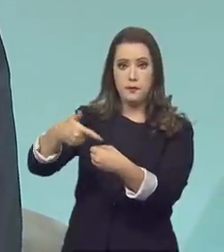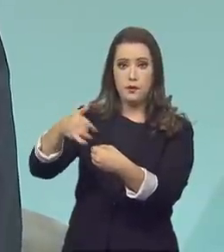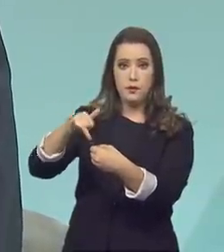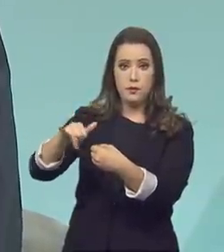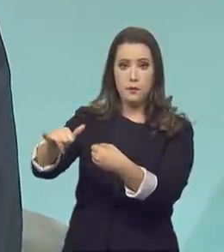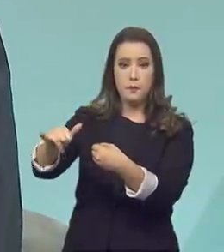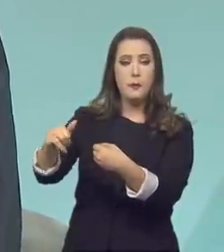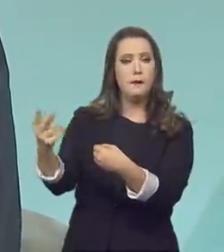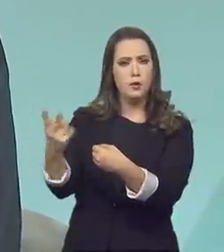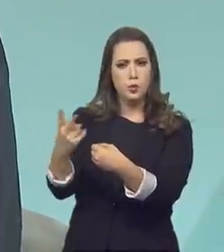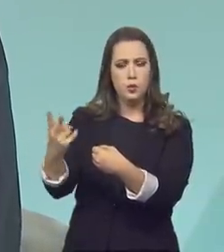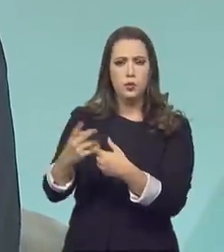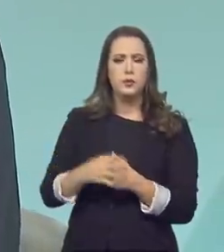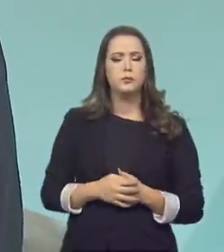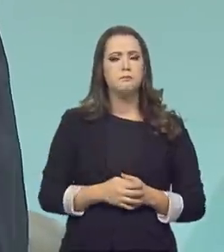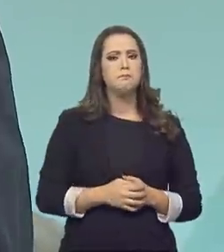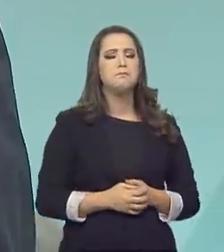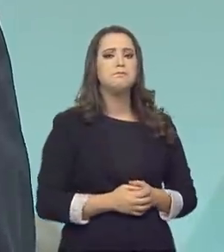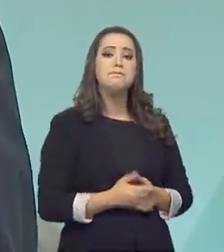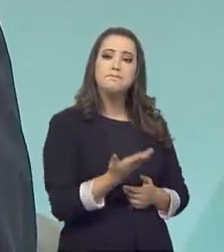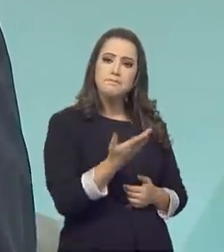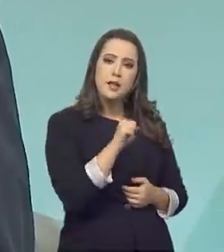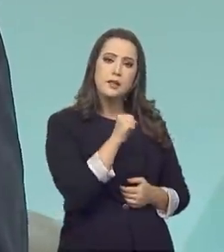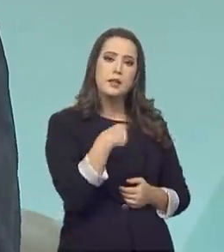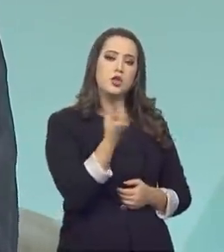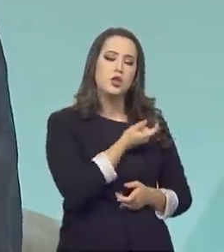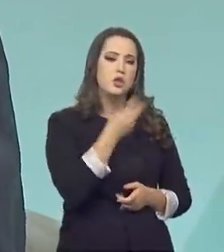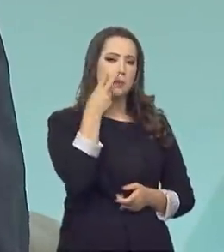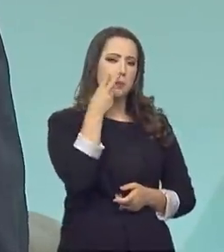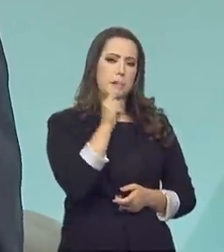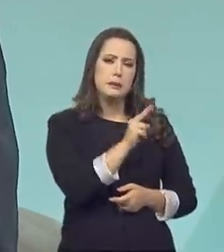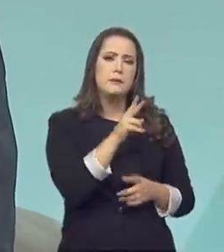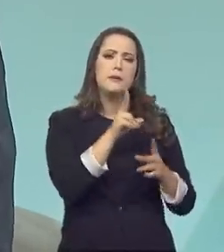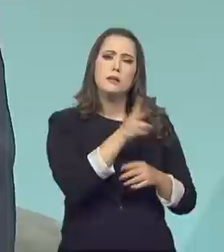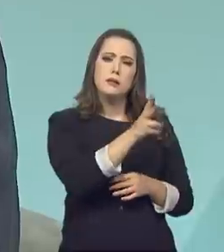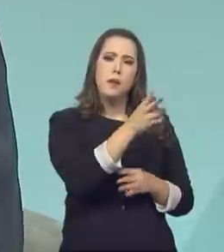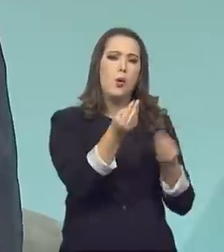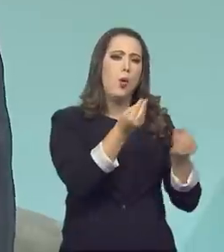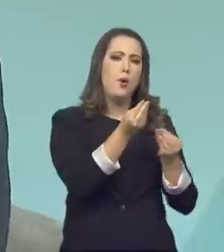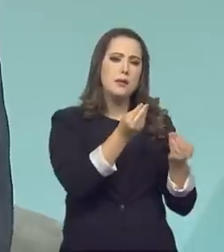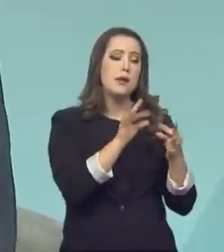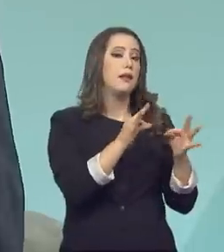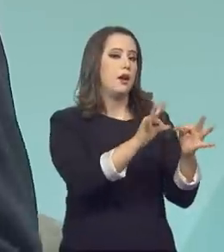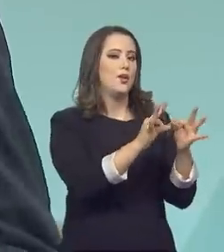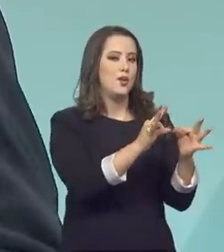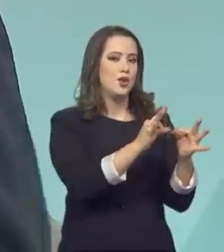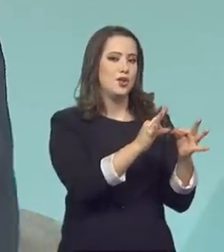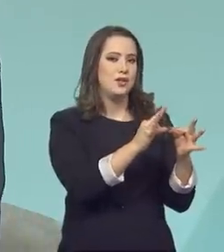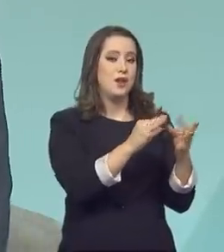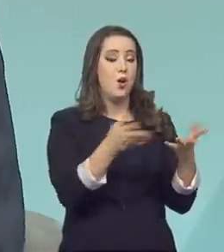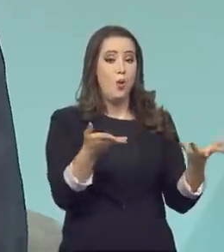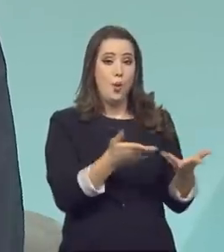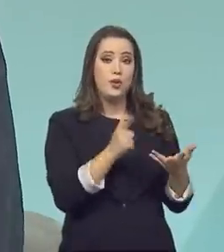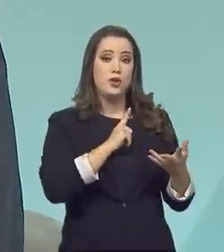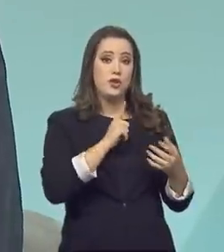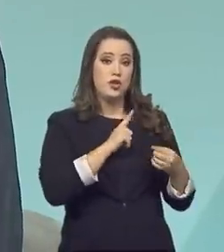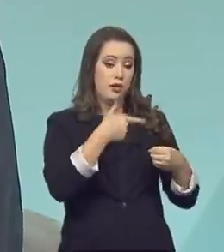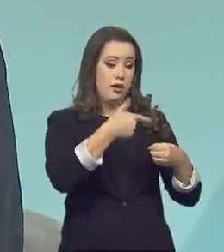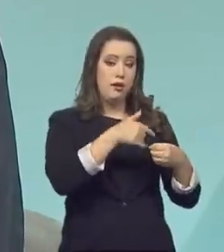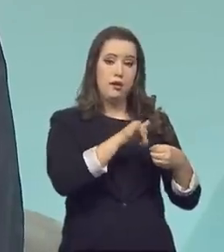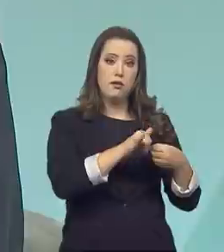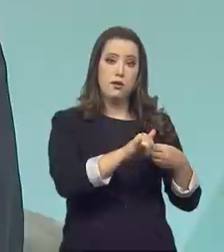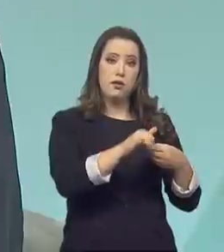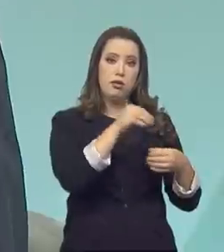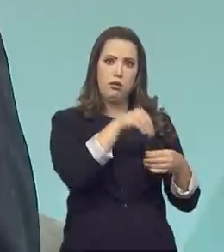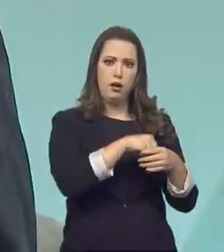sempre a evolução da tecnologia. A partir do momento que você torna viável os veículos elétricos e híbridos para funcionar dentro da